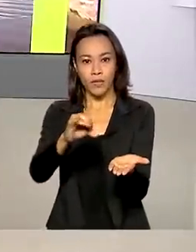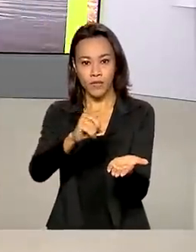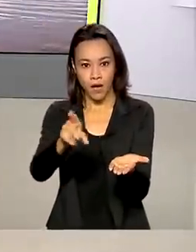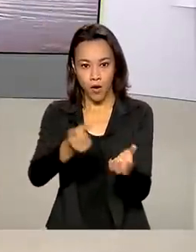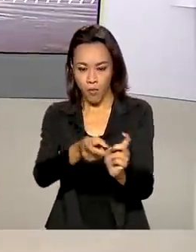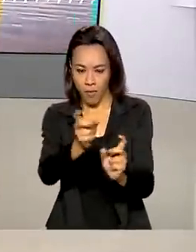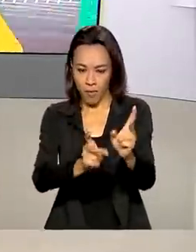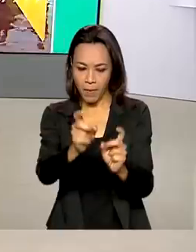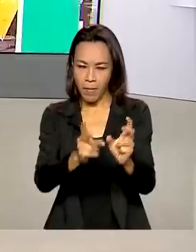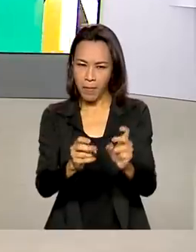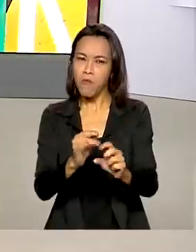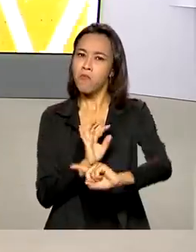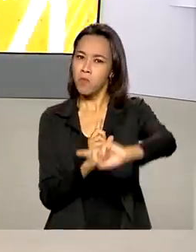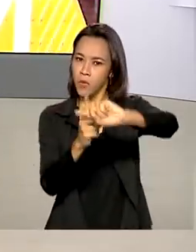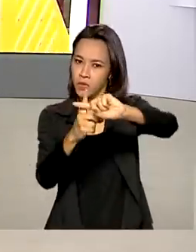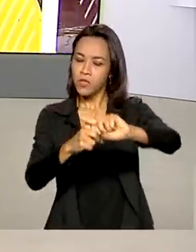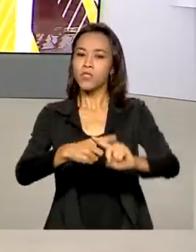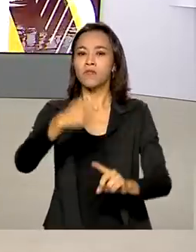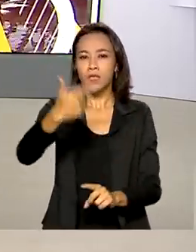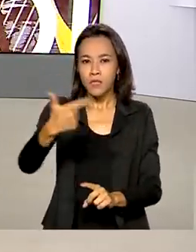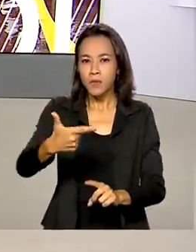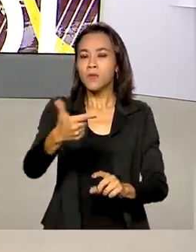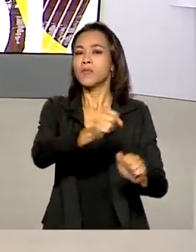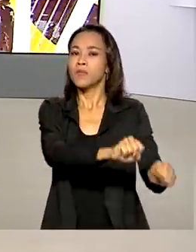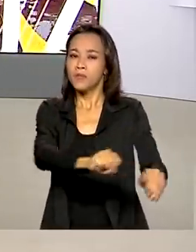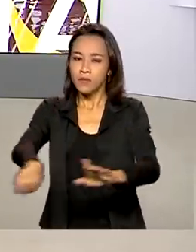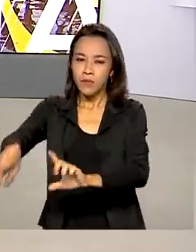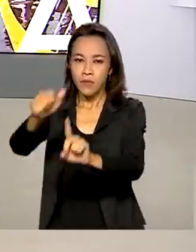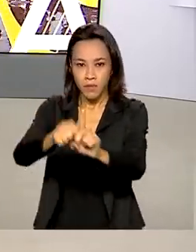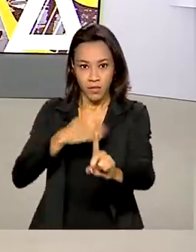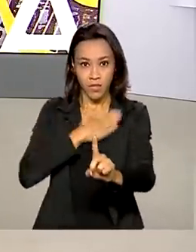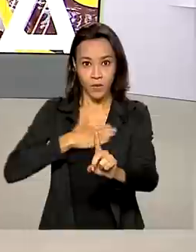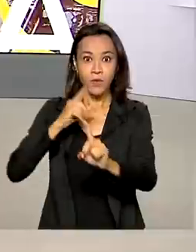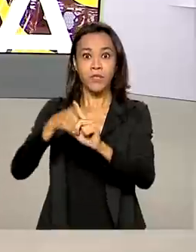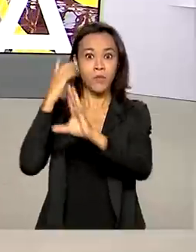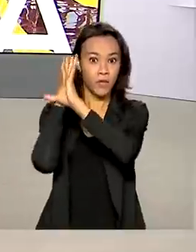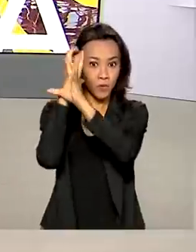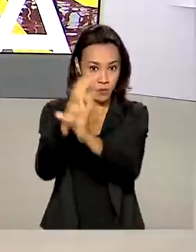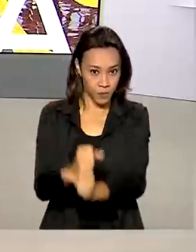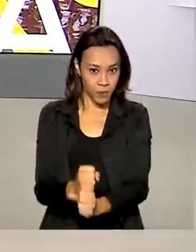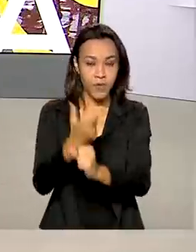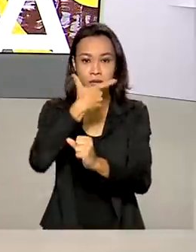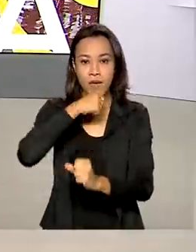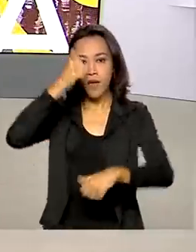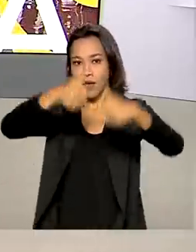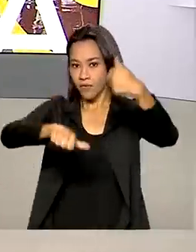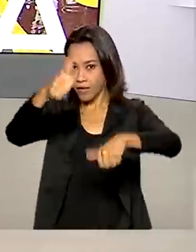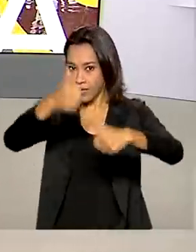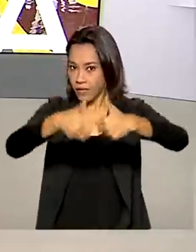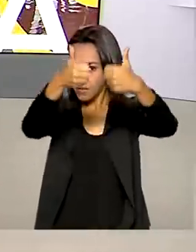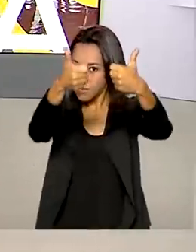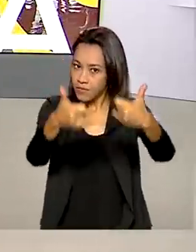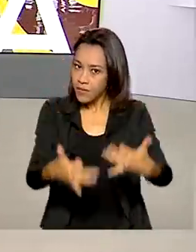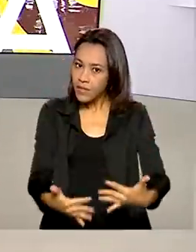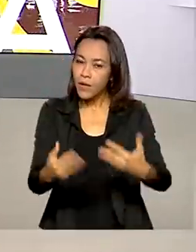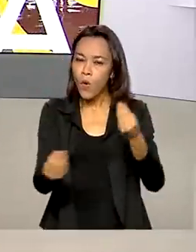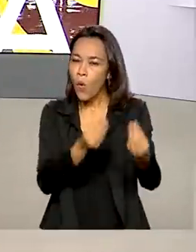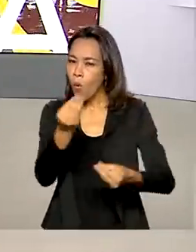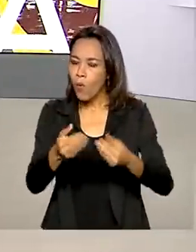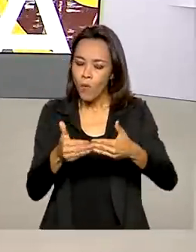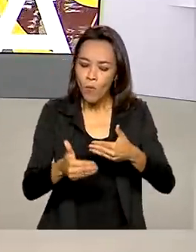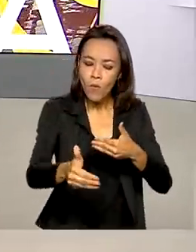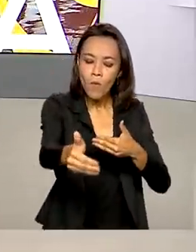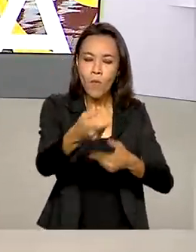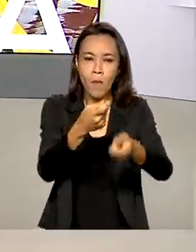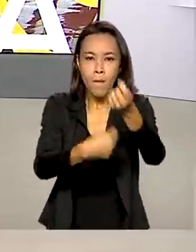positivo na segunda semana de agosto e também no acumulado do ano. Quem analisa esses dados e também as expectativas do mercado para a